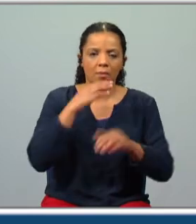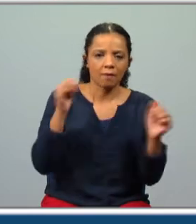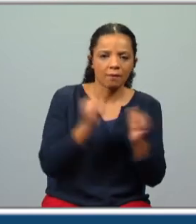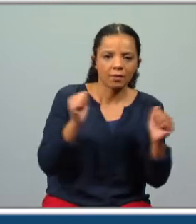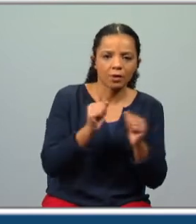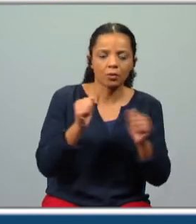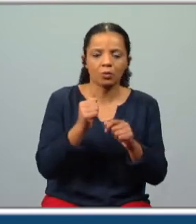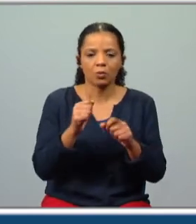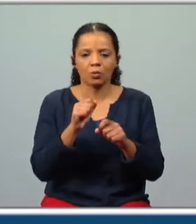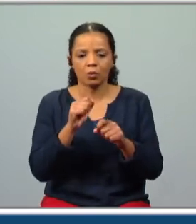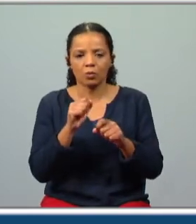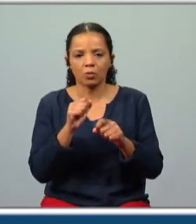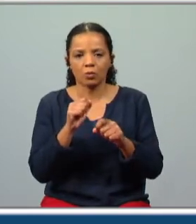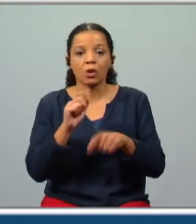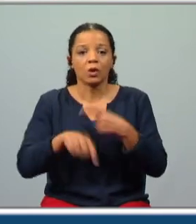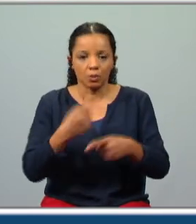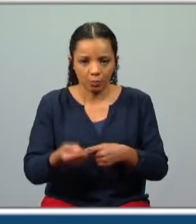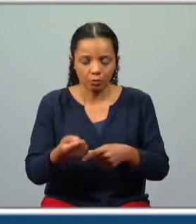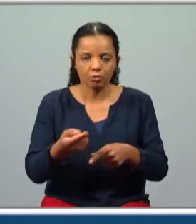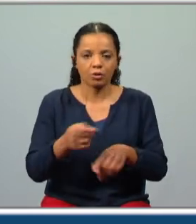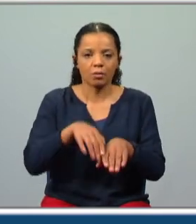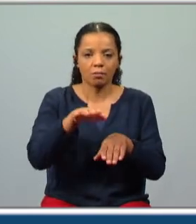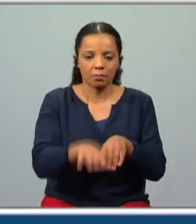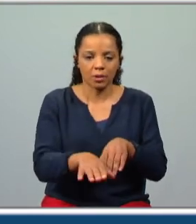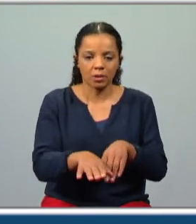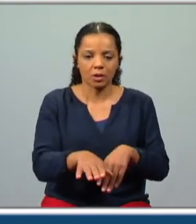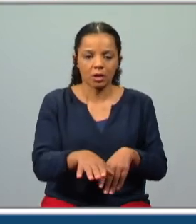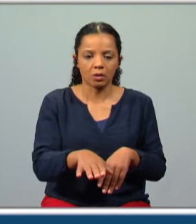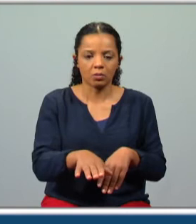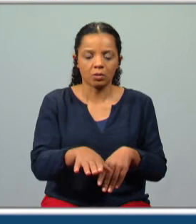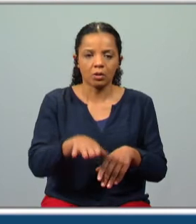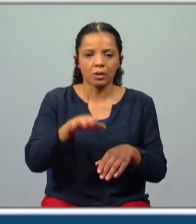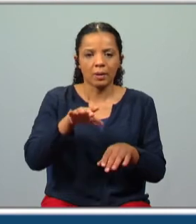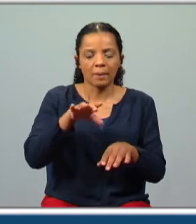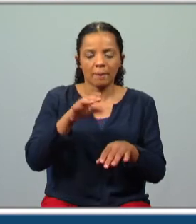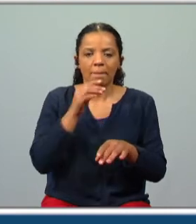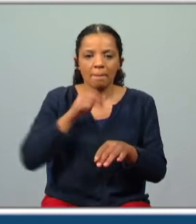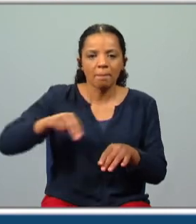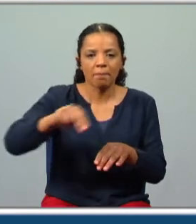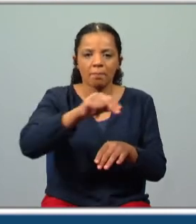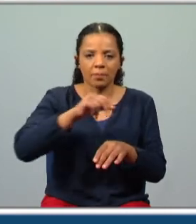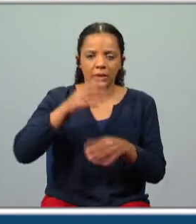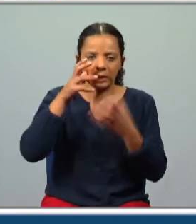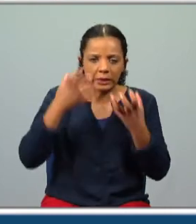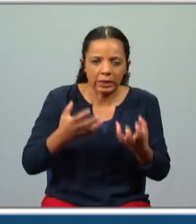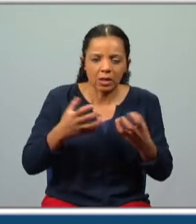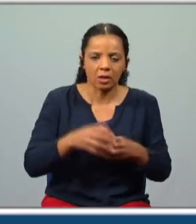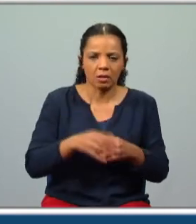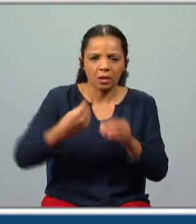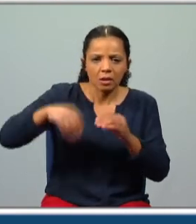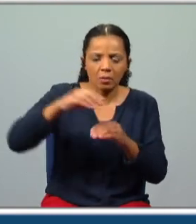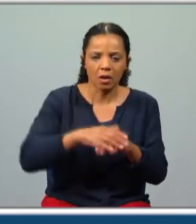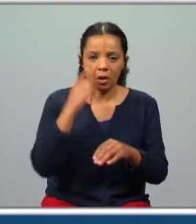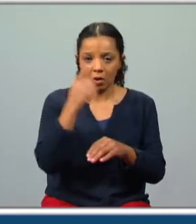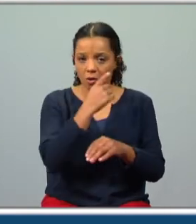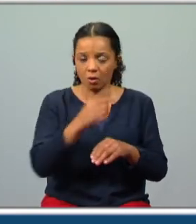ar verão despidos depois de ter pisado longamente com os delicados pés areia ardente e verão mais os olhos